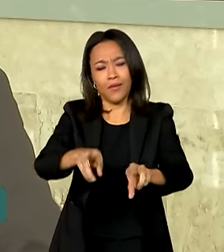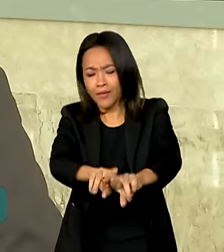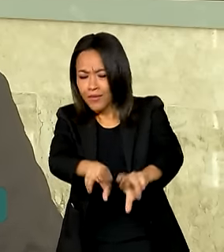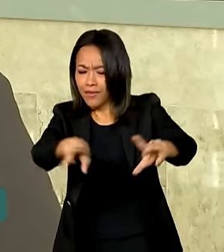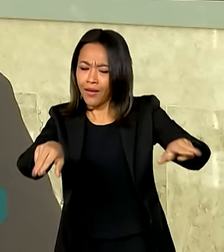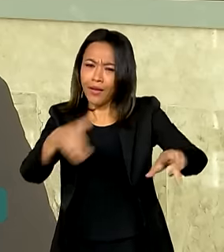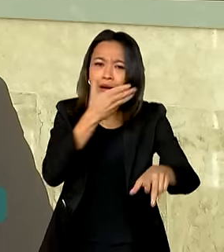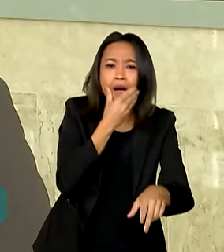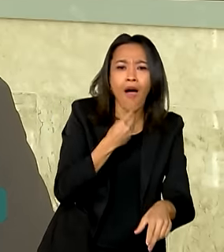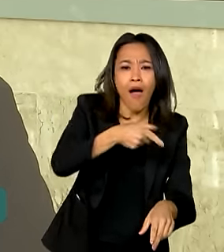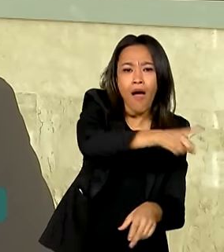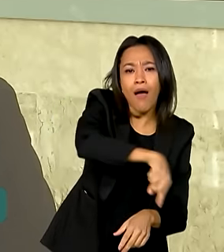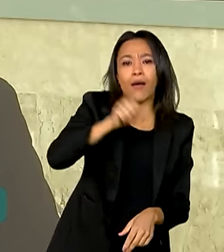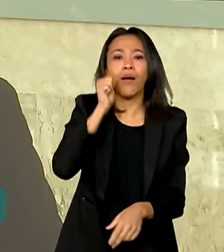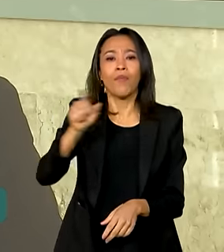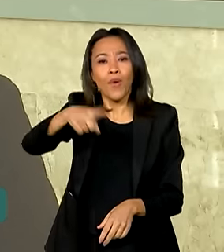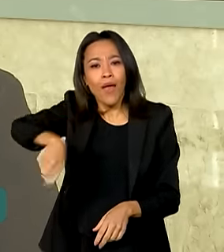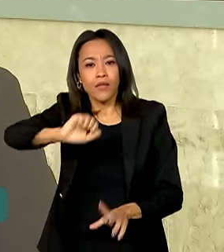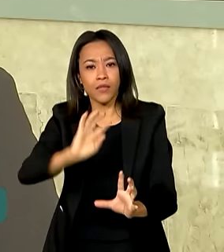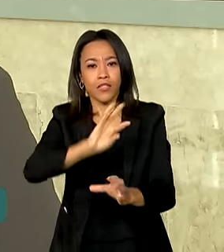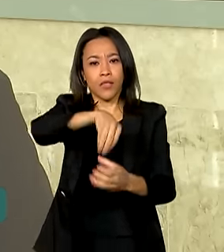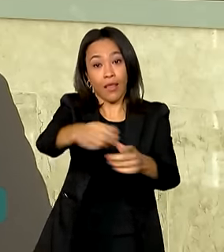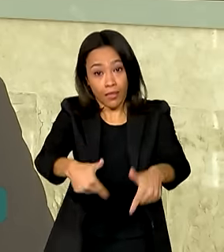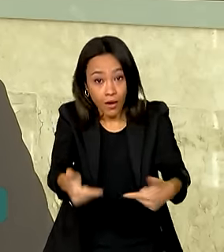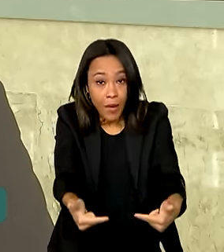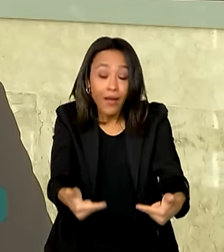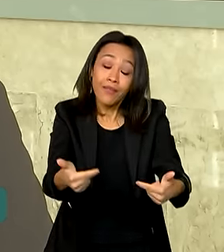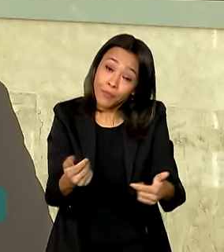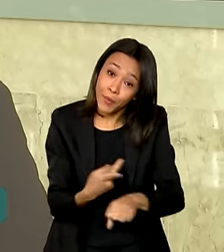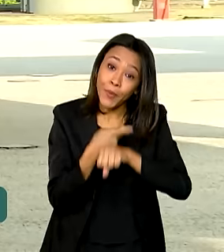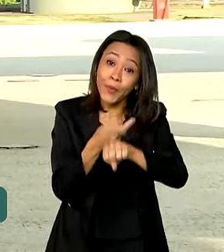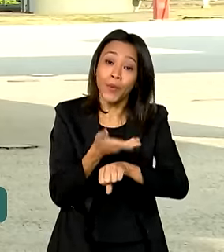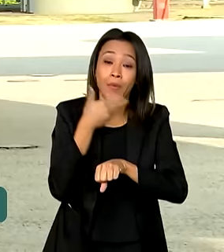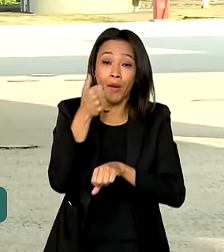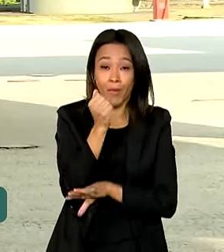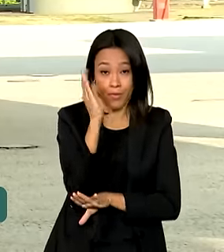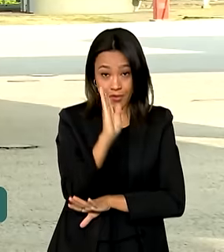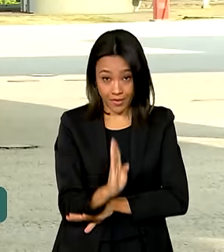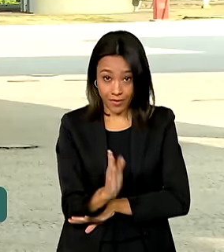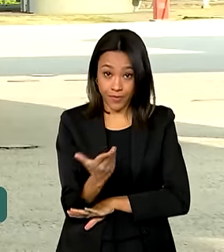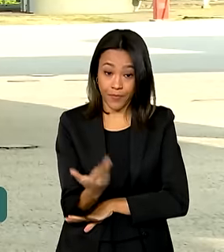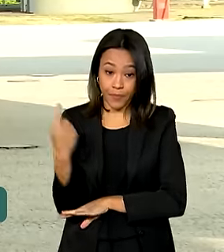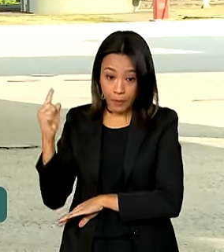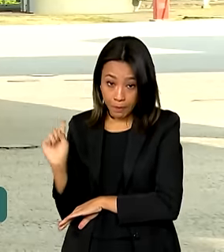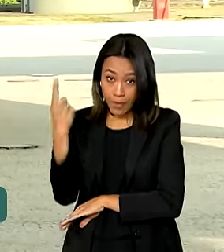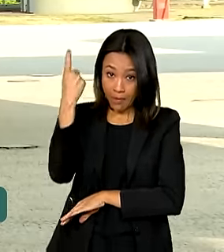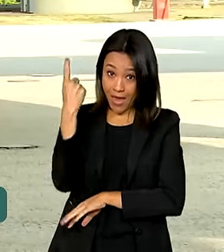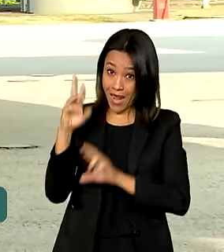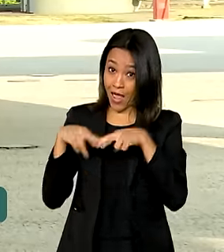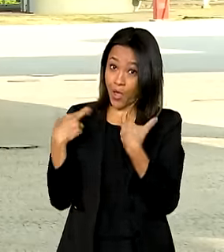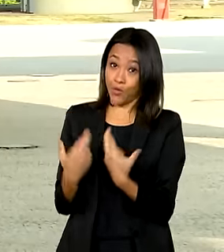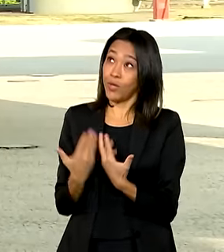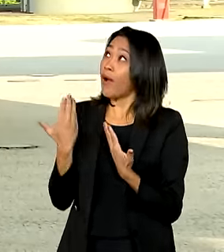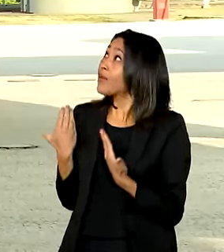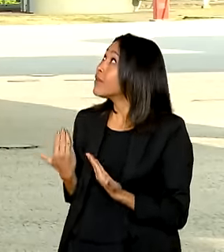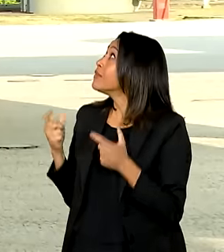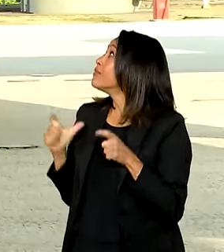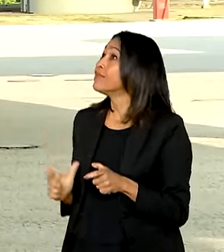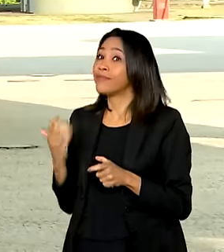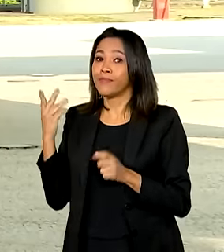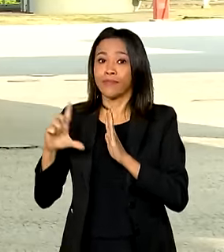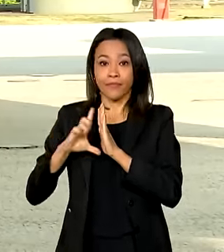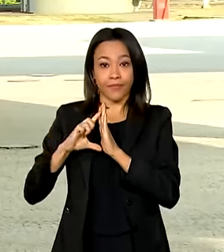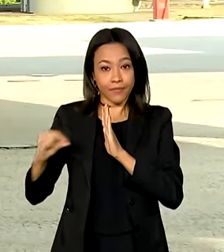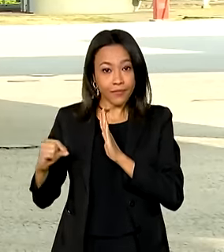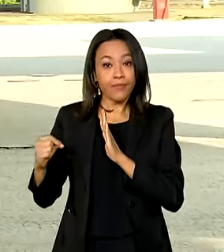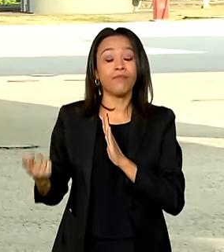homens e mulheres que trabalham nessas instituições procuram o melhor para a nossa nação. Na primeira reunião realizada aqui no Palácio do Planalto, o